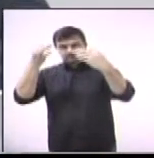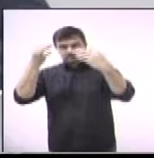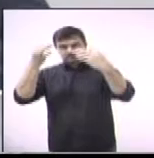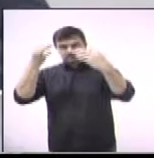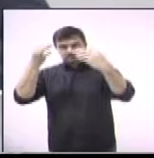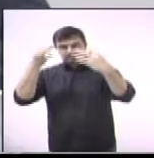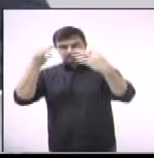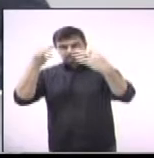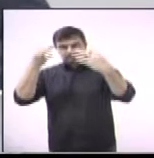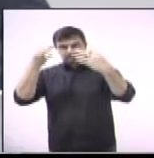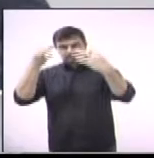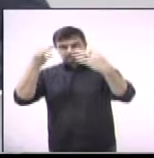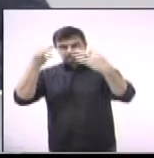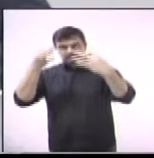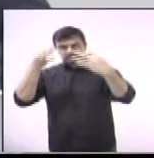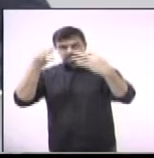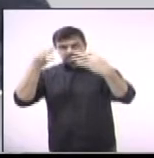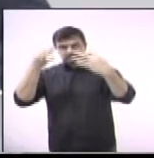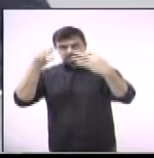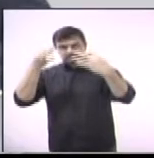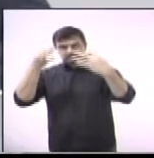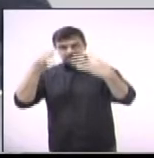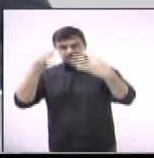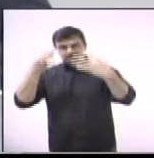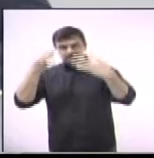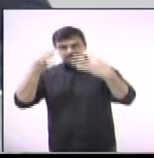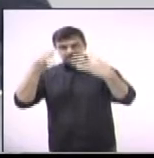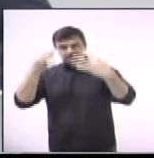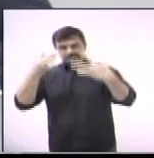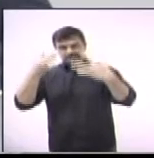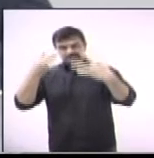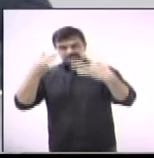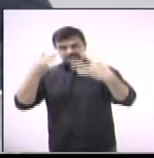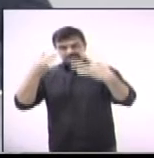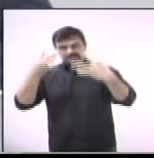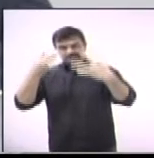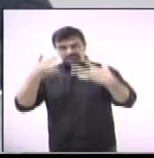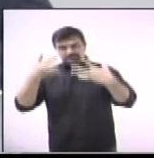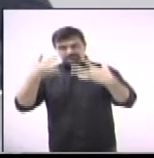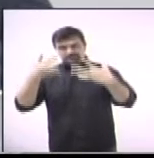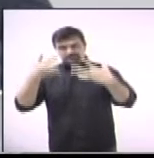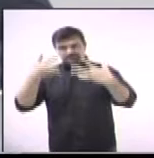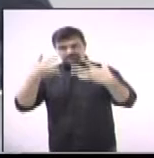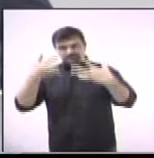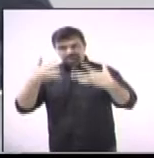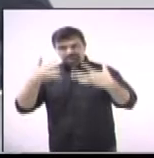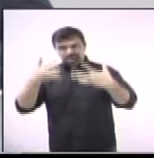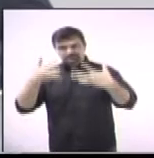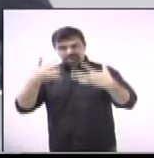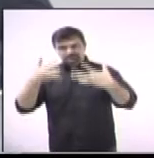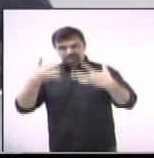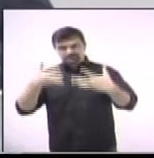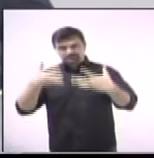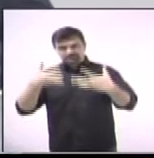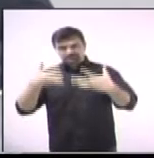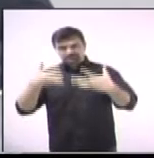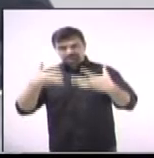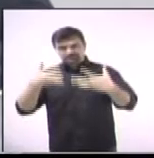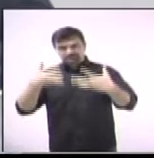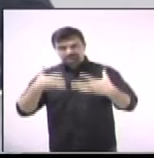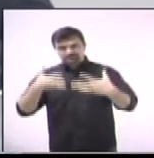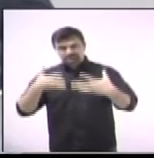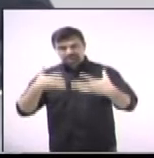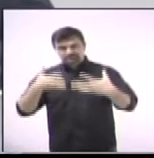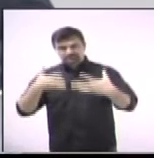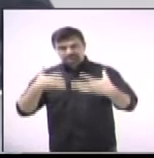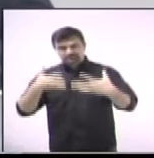Boa noite, presidente. Queria parabenizar o vereador Danilo pela moção. Parabéns